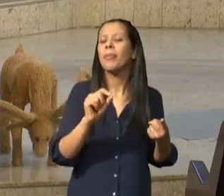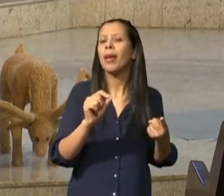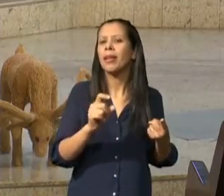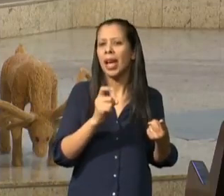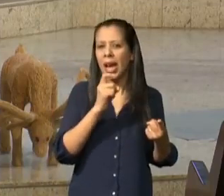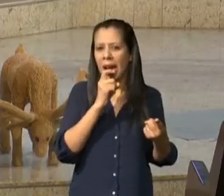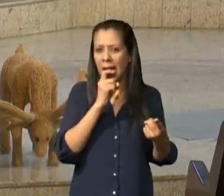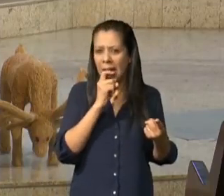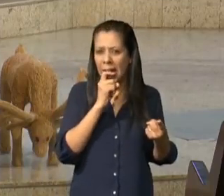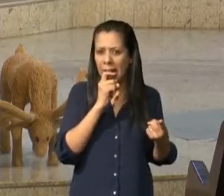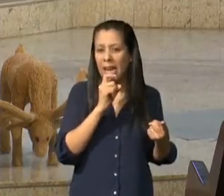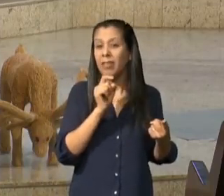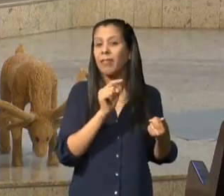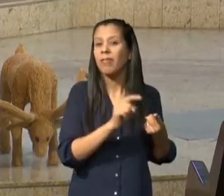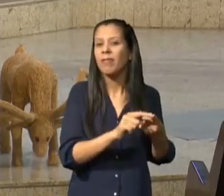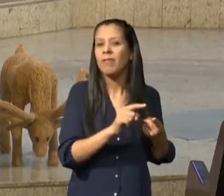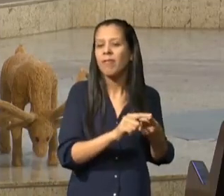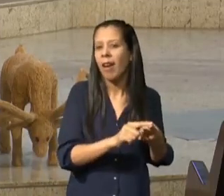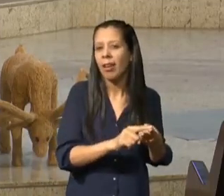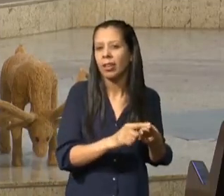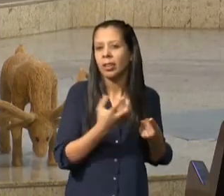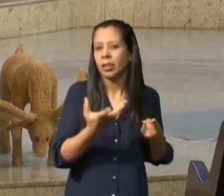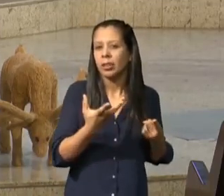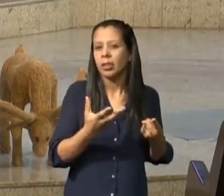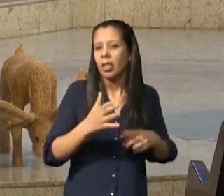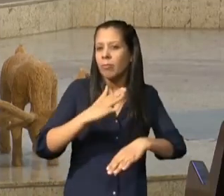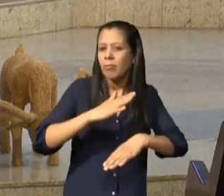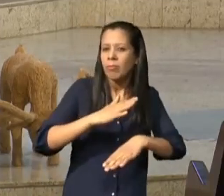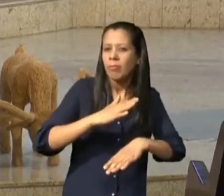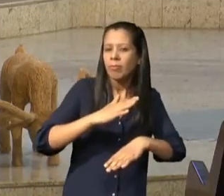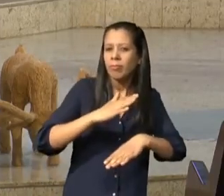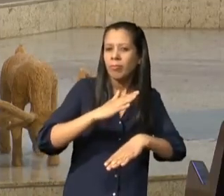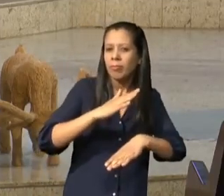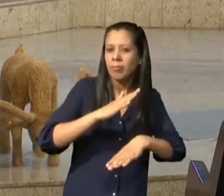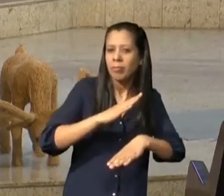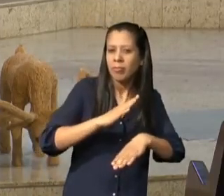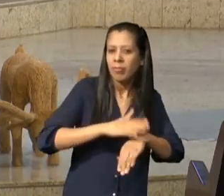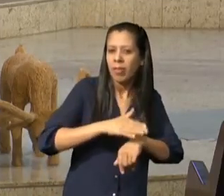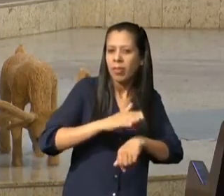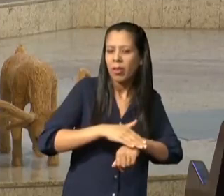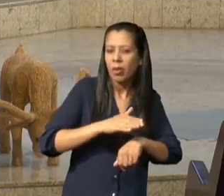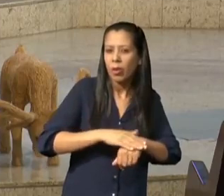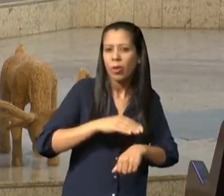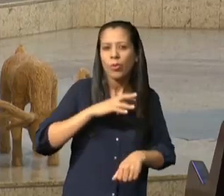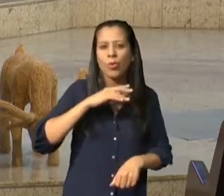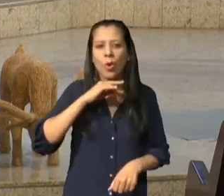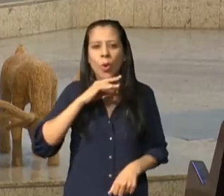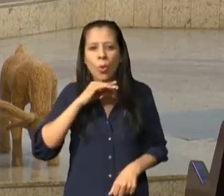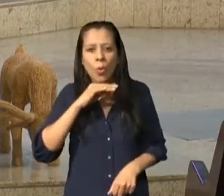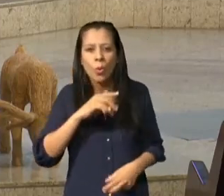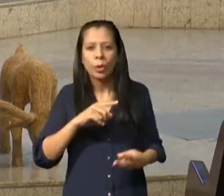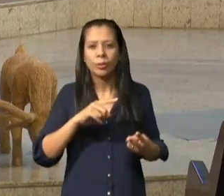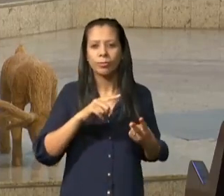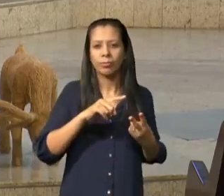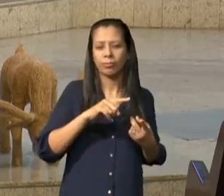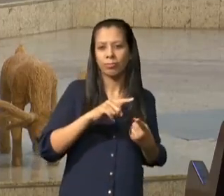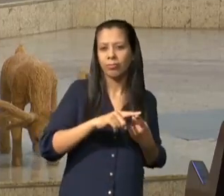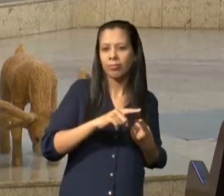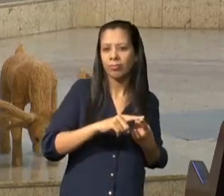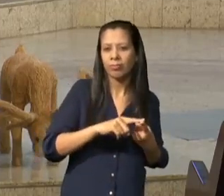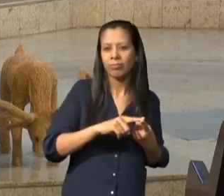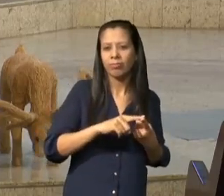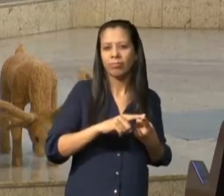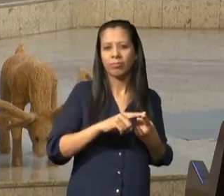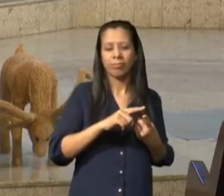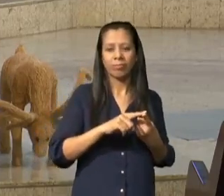cobiça amar certo quando eu quero ter pensamentos ruins de ter para mim coisas más